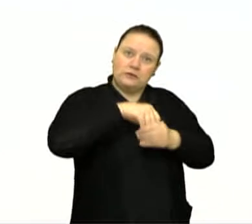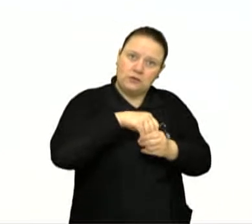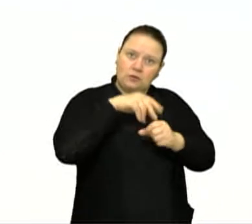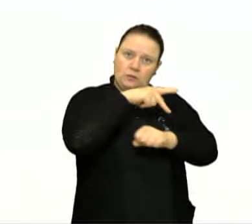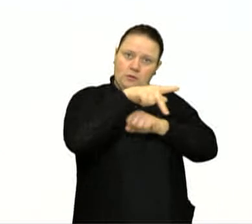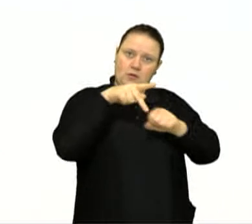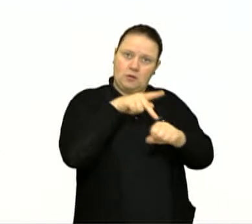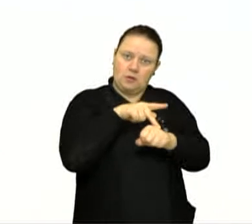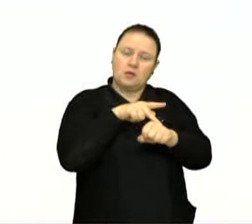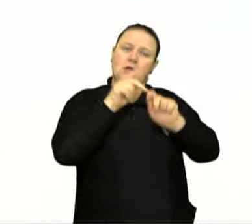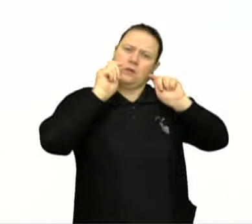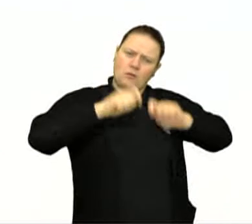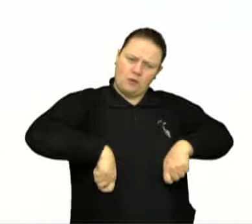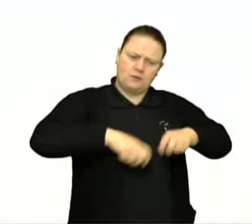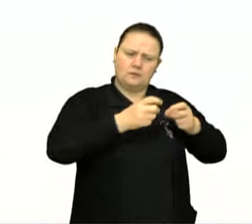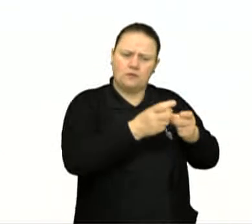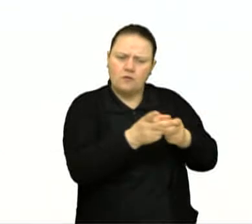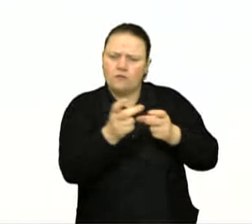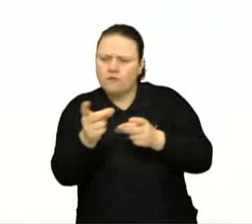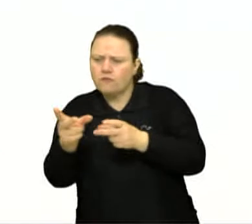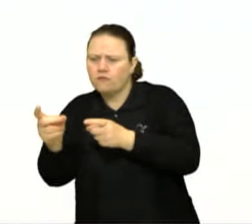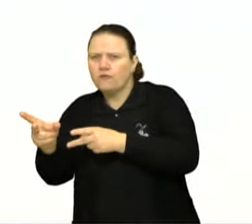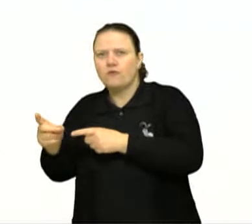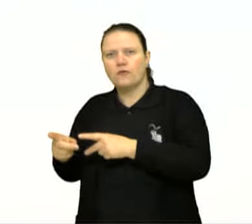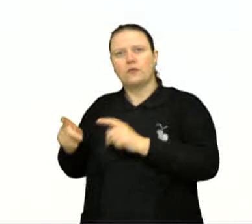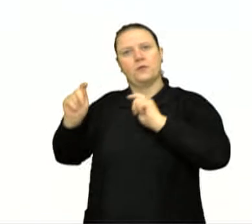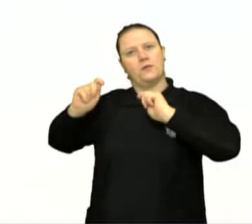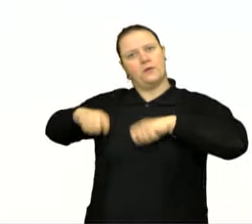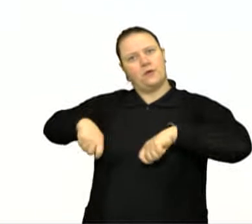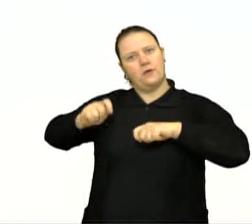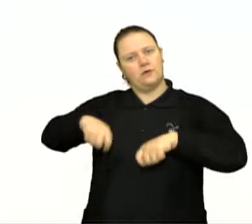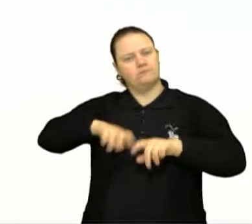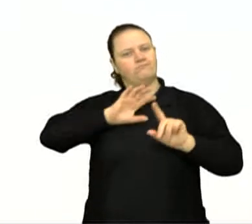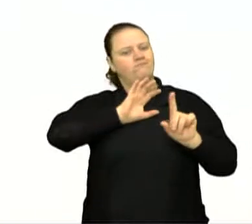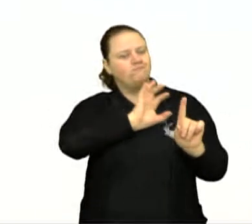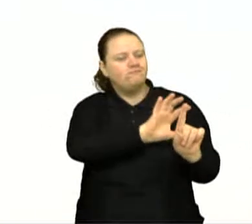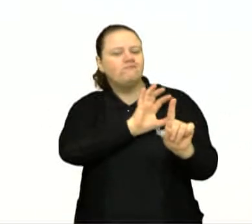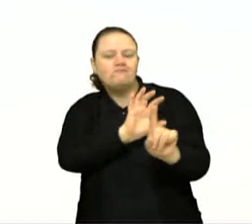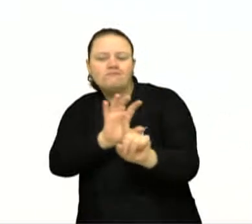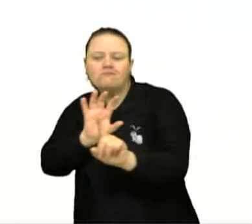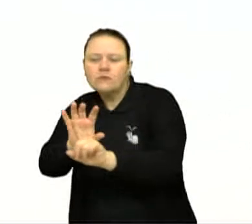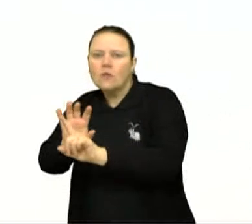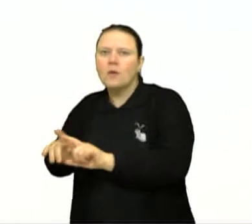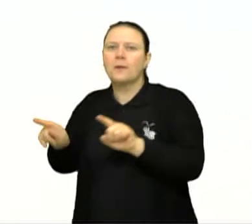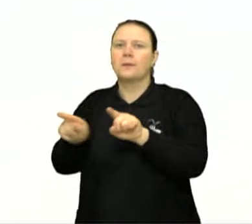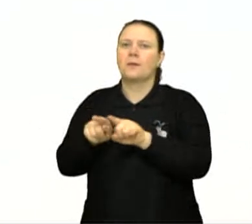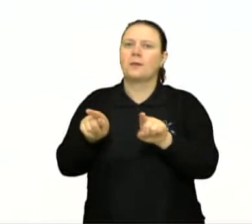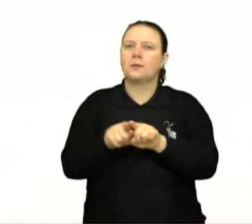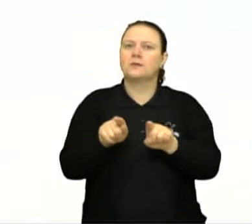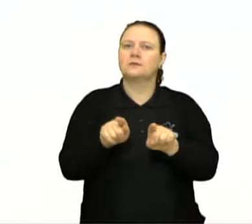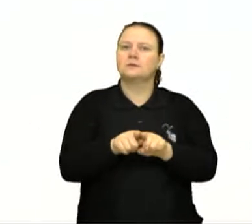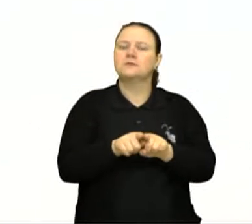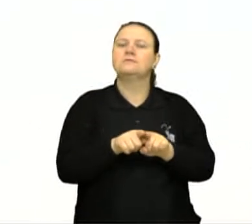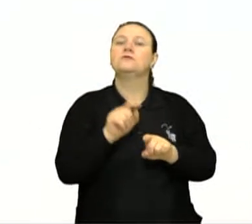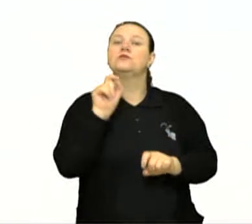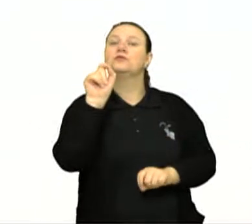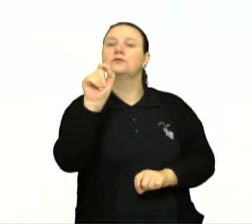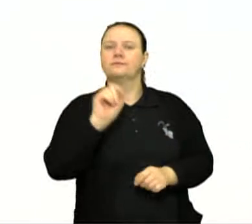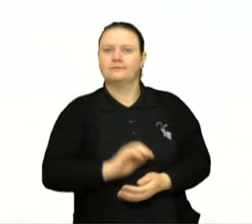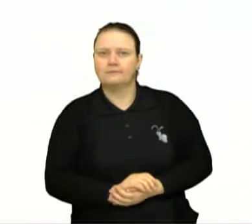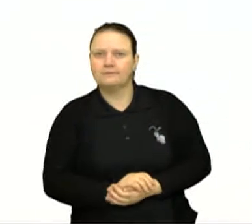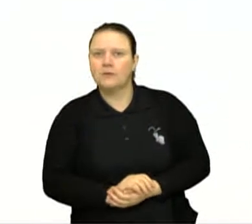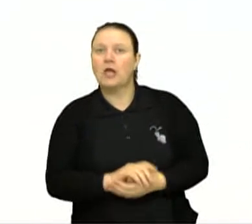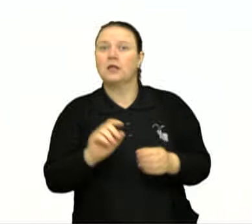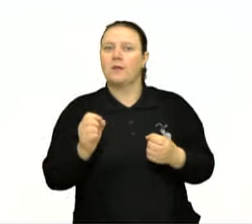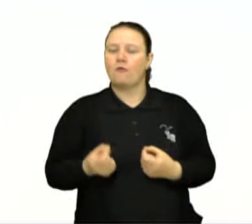conseguem exportar. Isso dá a eles um prestígio muito grande, uma influência muito grande, até em termos de configuração, inclusive